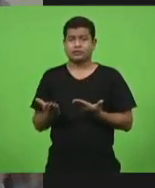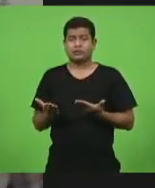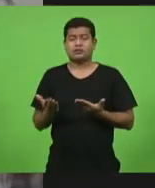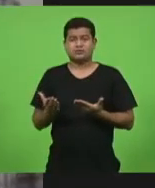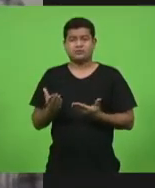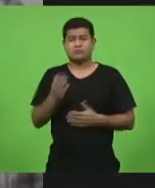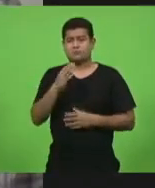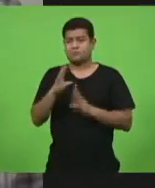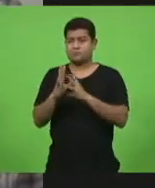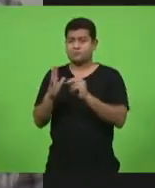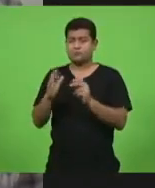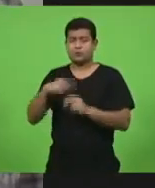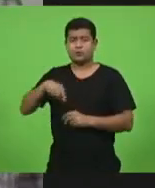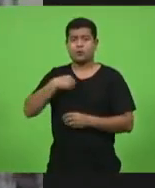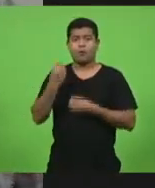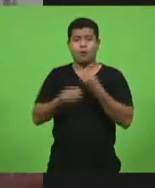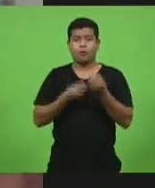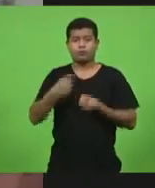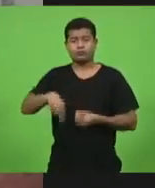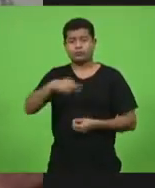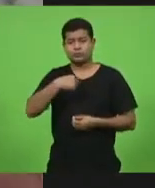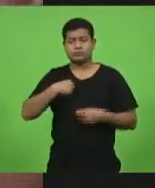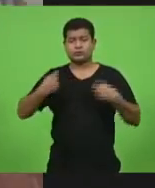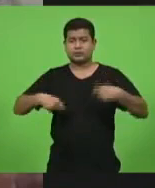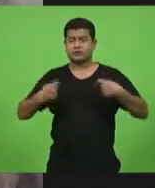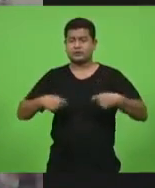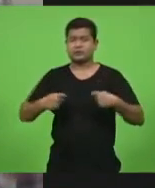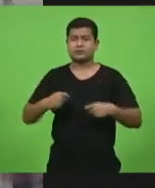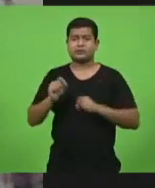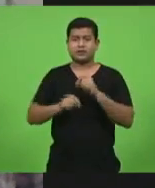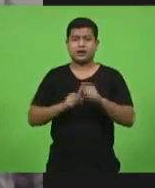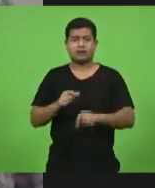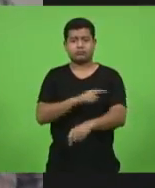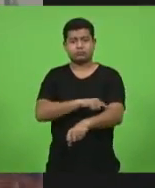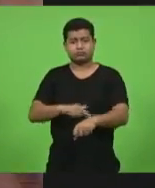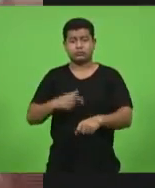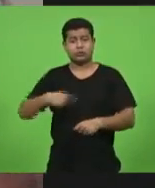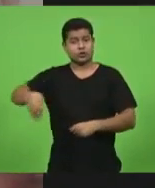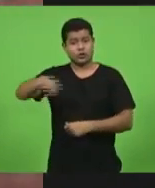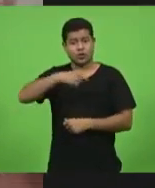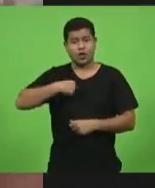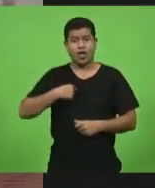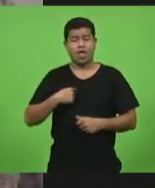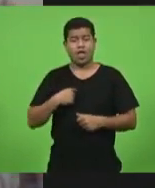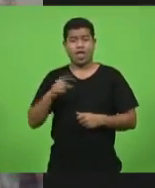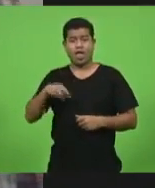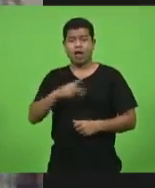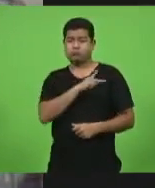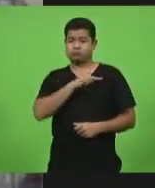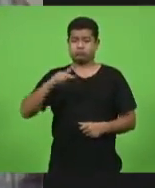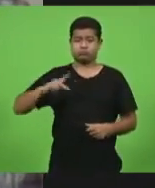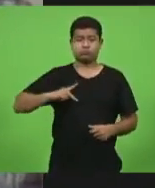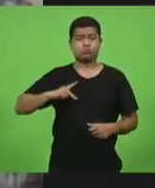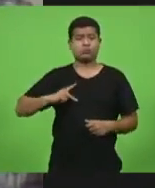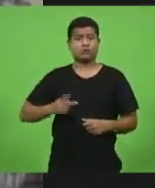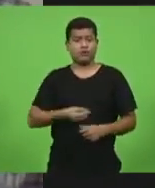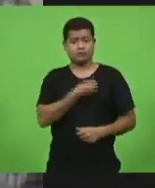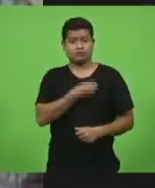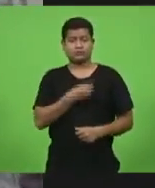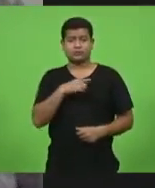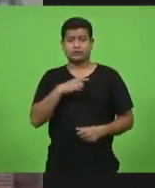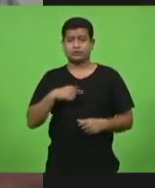como nós devemos nos comportar nós pessoas públicas devemos dar o exemplo de como nós devemos nos